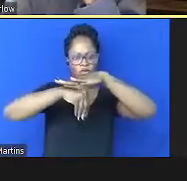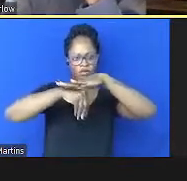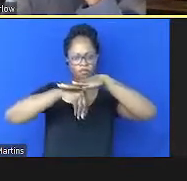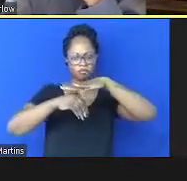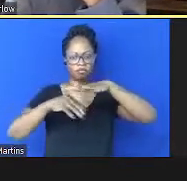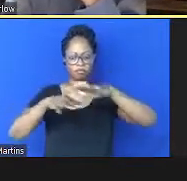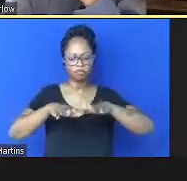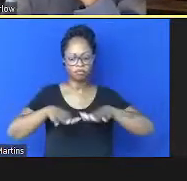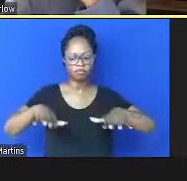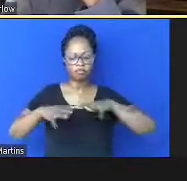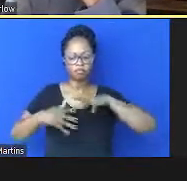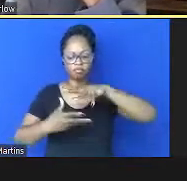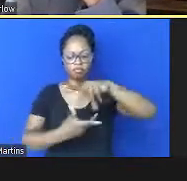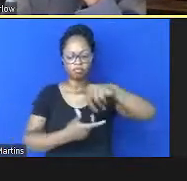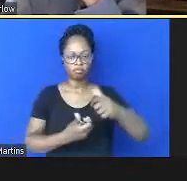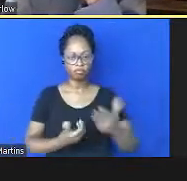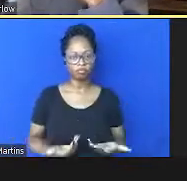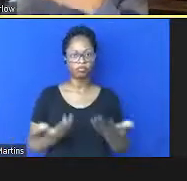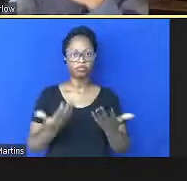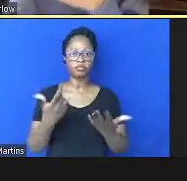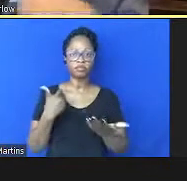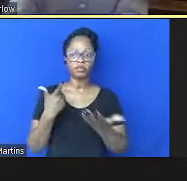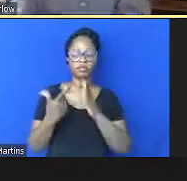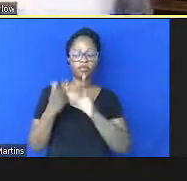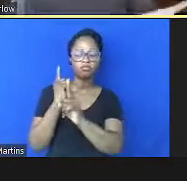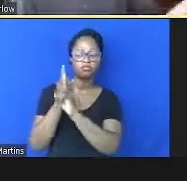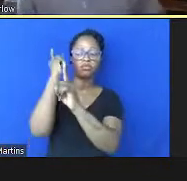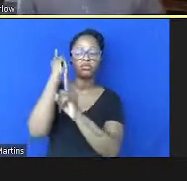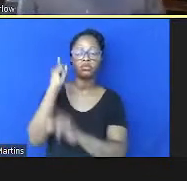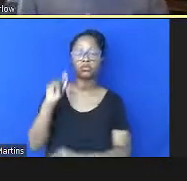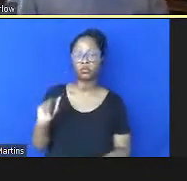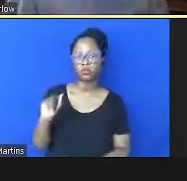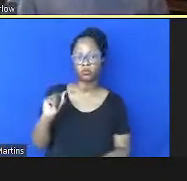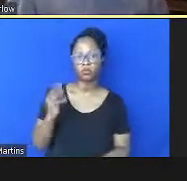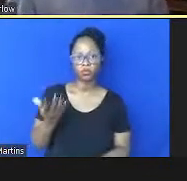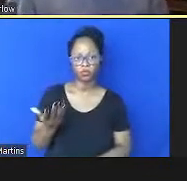e o que eles descobriram é que